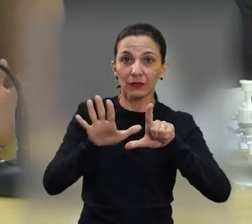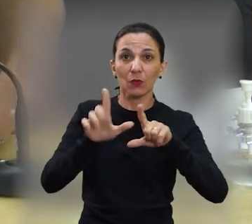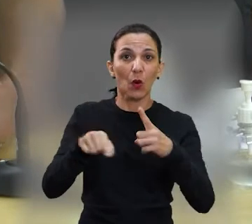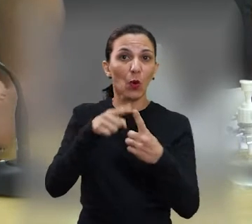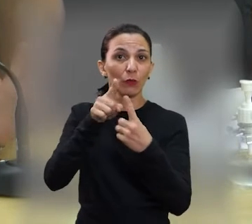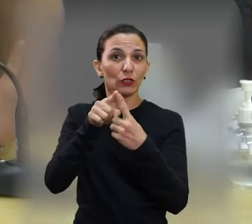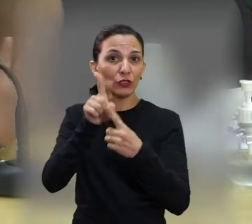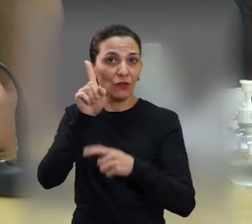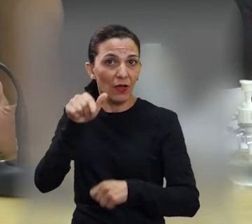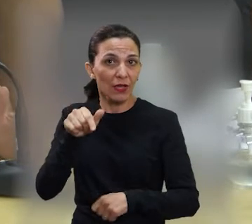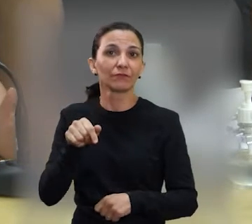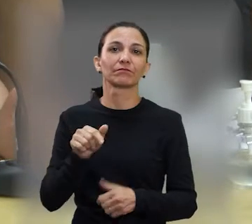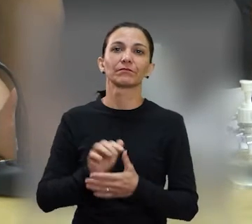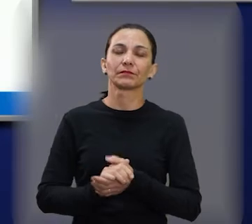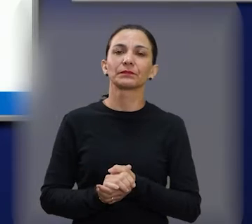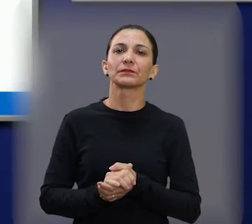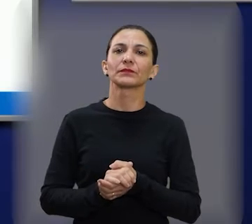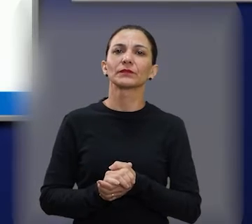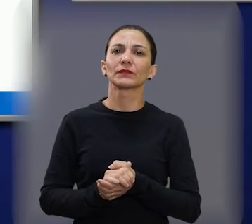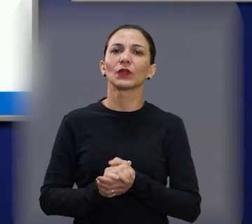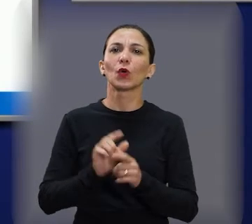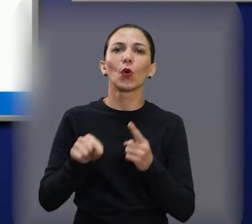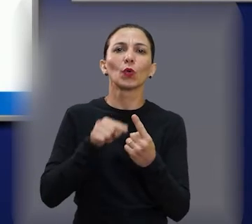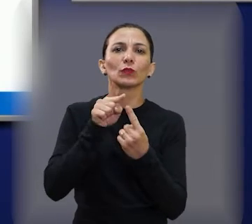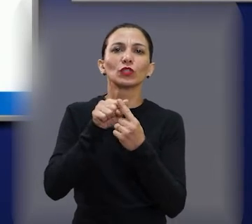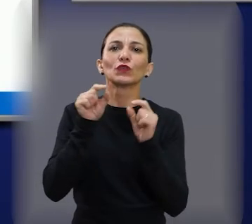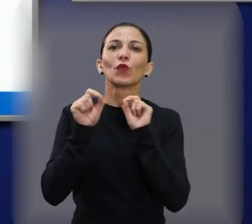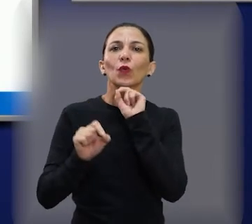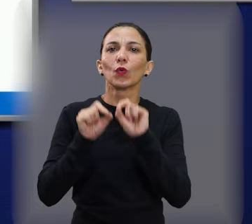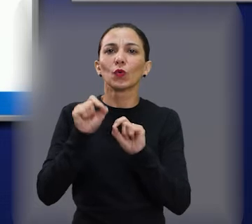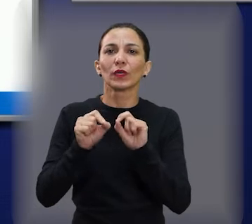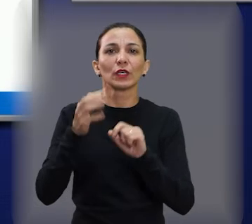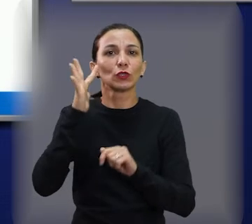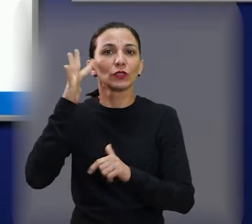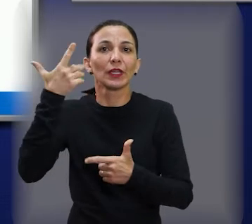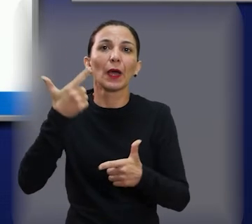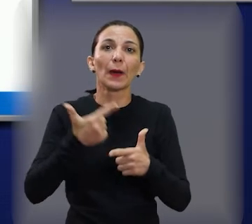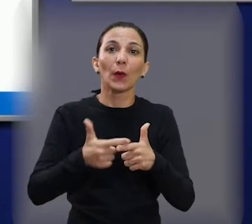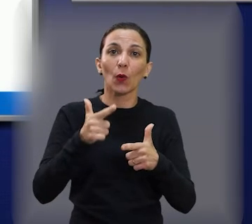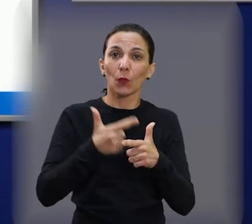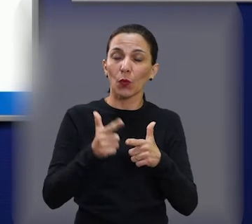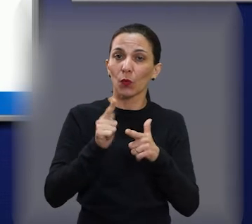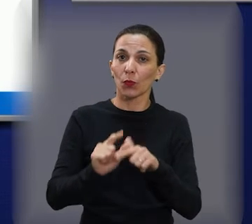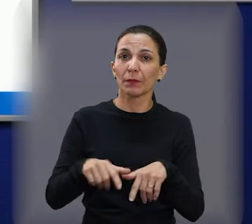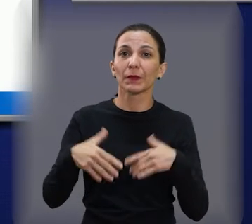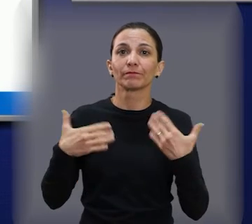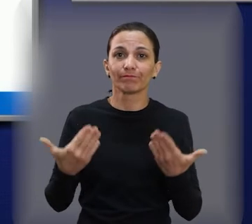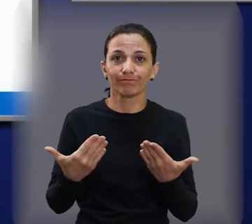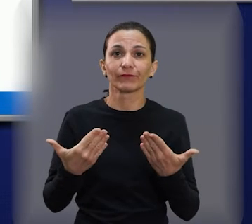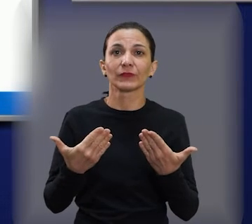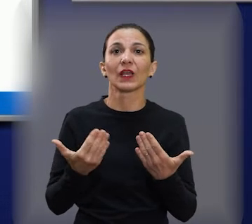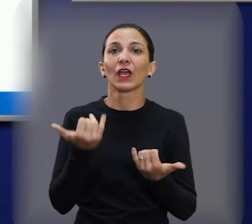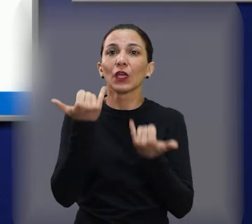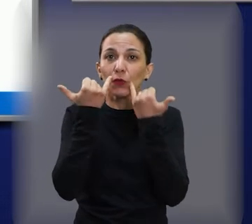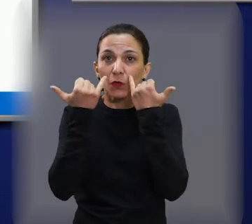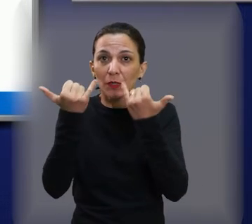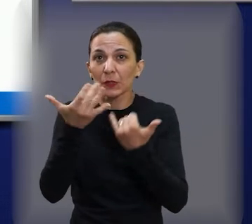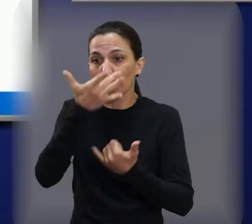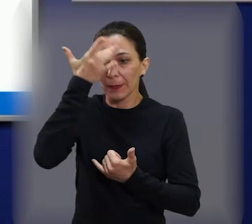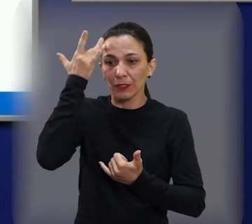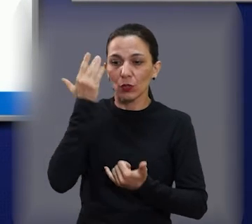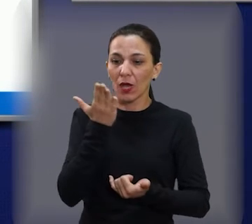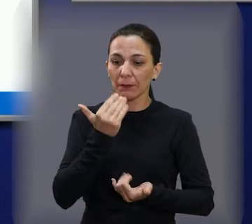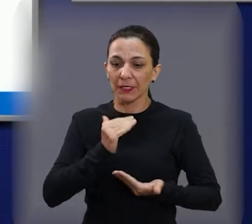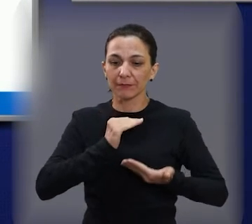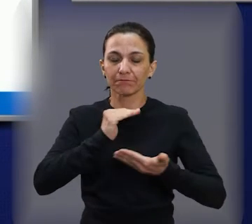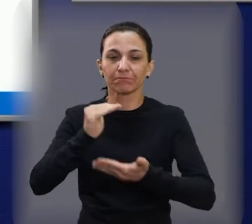vem com este objetivo. A plataforma objetiva também resolver uma grande dificuldade, cruzar dados e informações